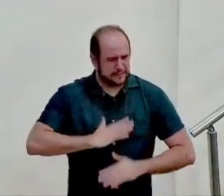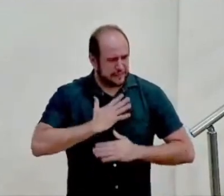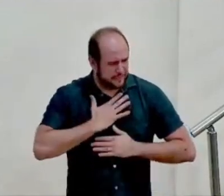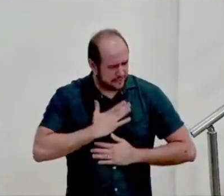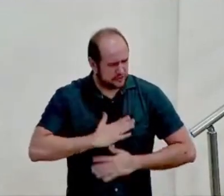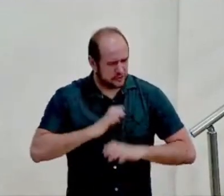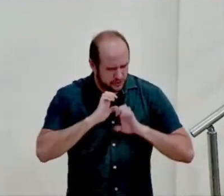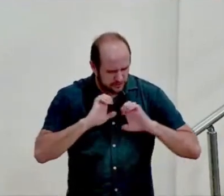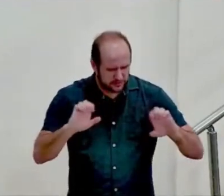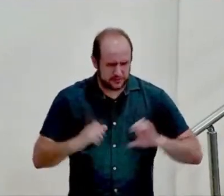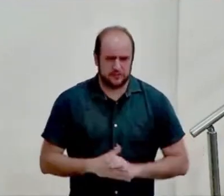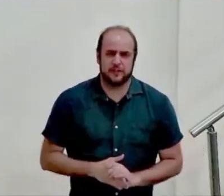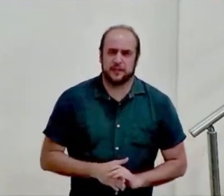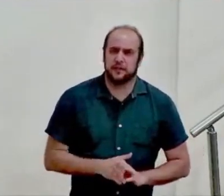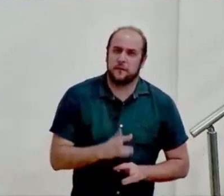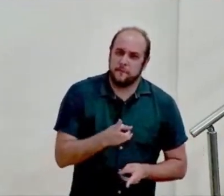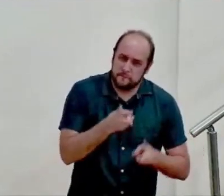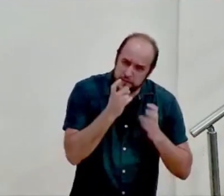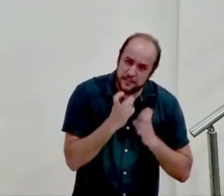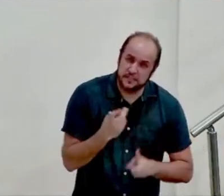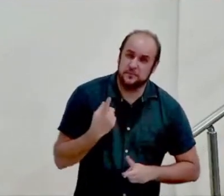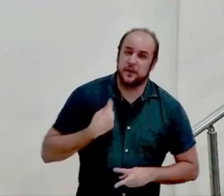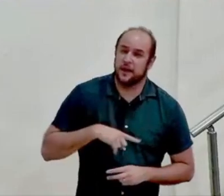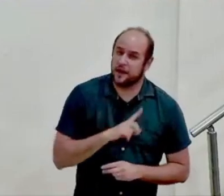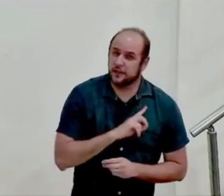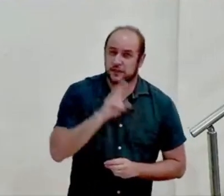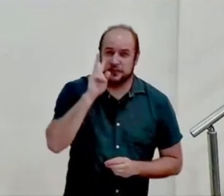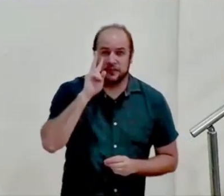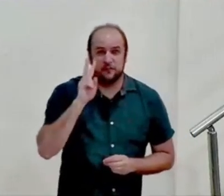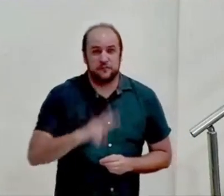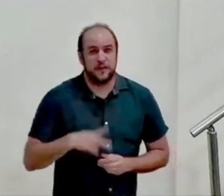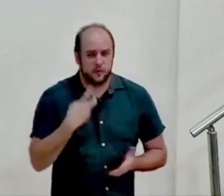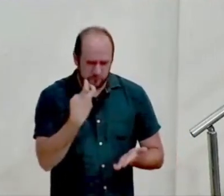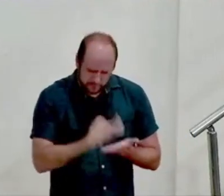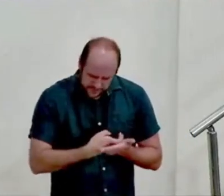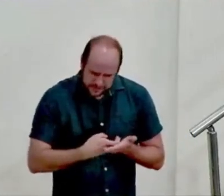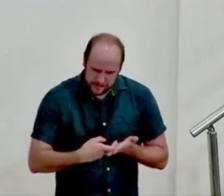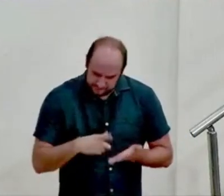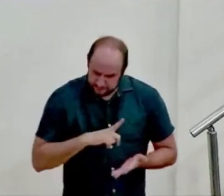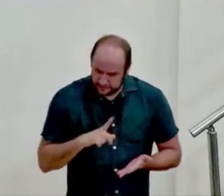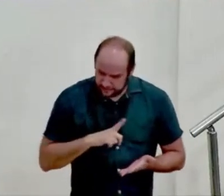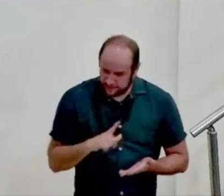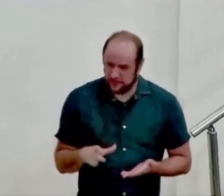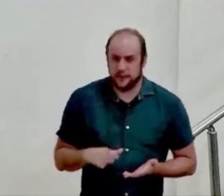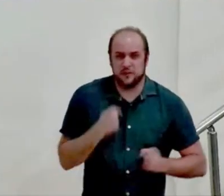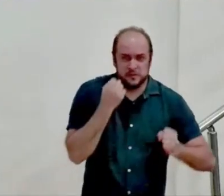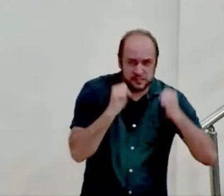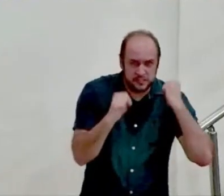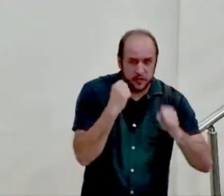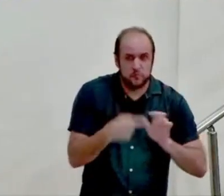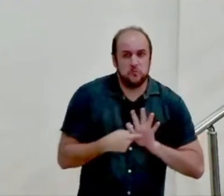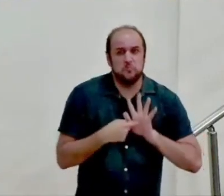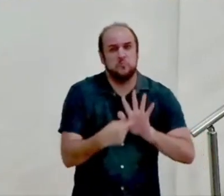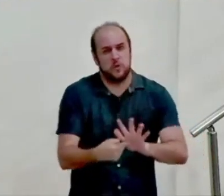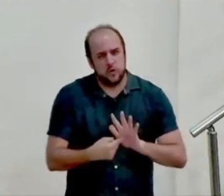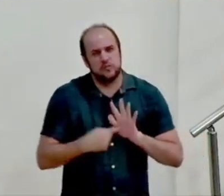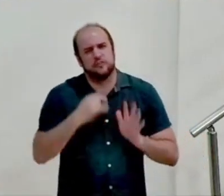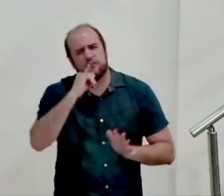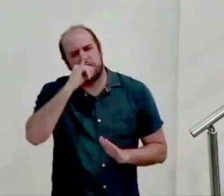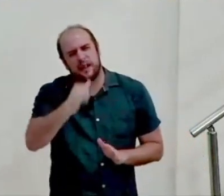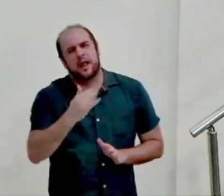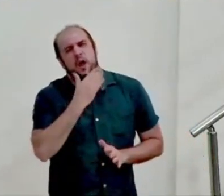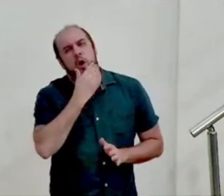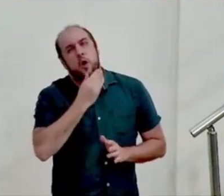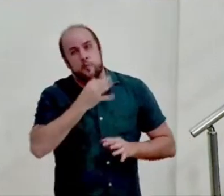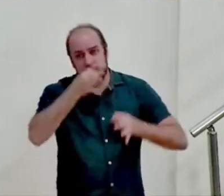Evangelho perceba que aqui nós vemos que nós somos humilhados o salmista ele mostra e ele fala deste homem perfeito